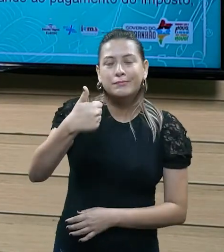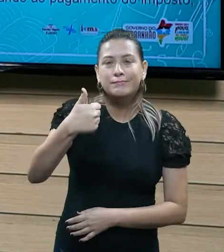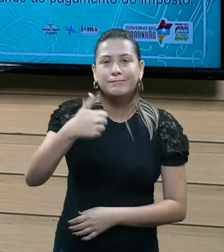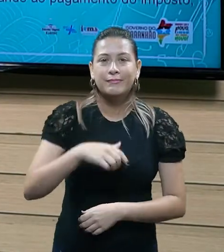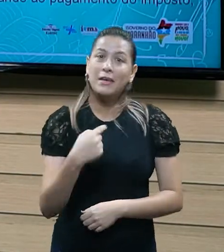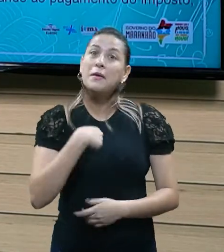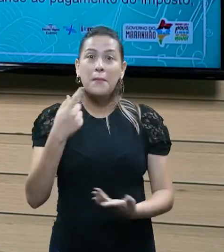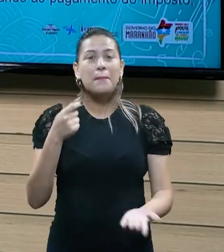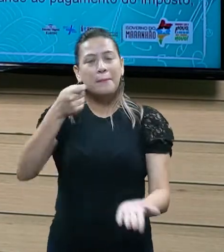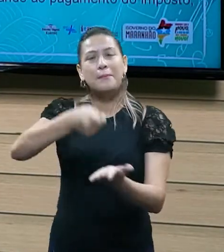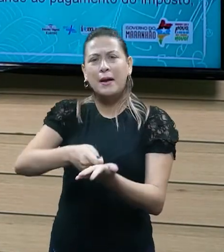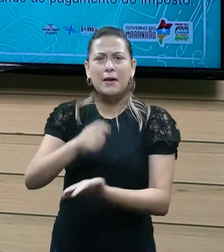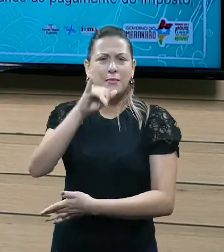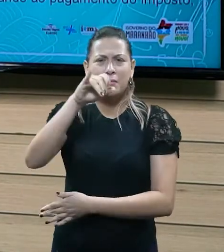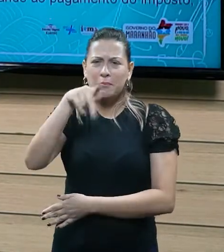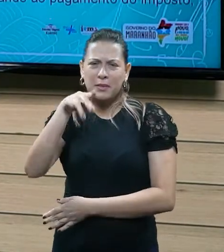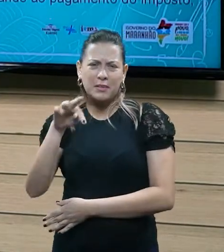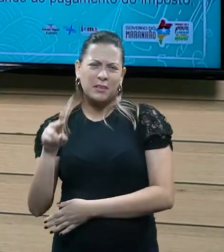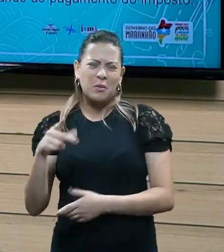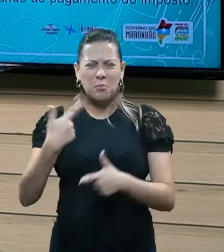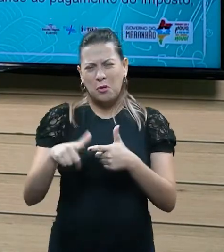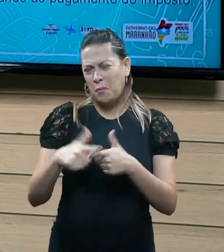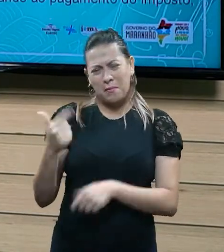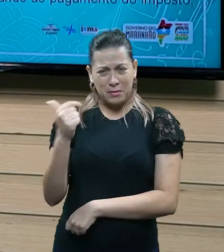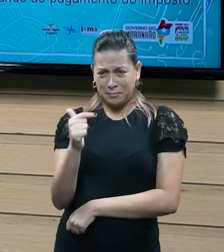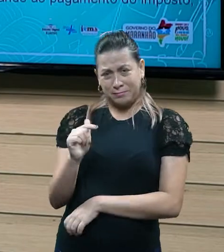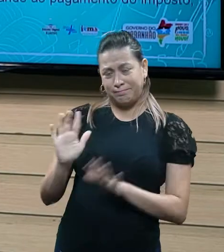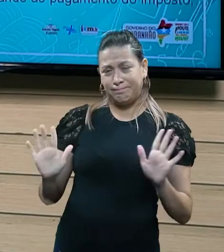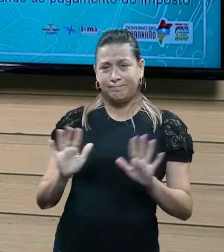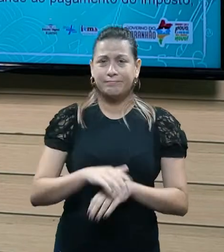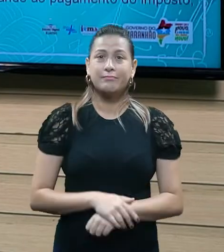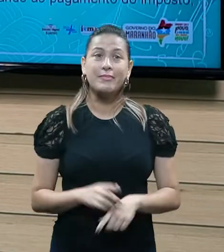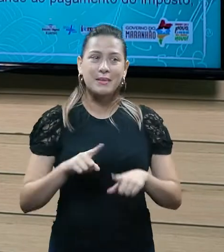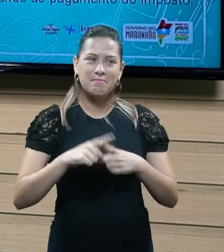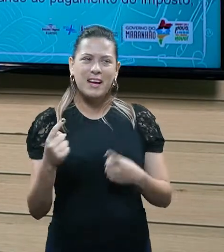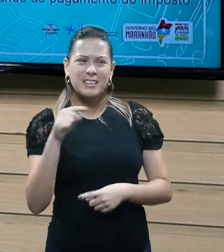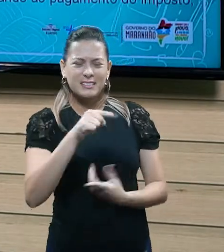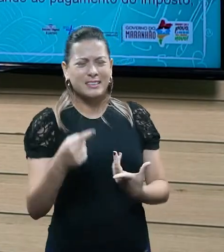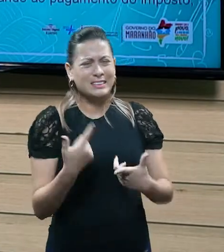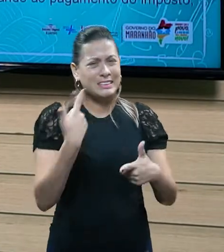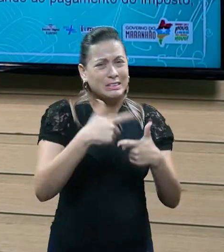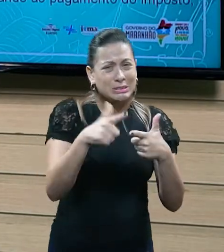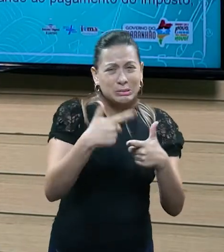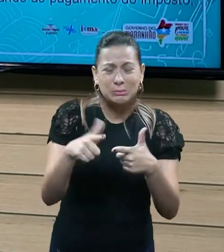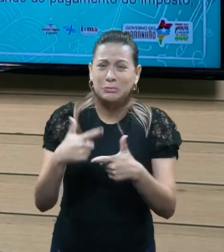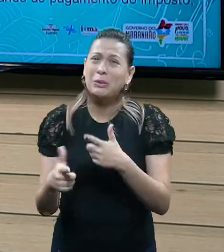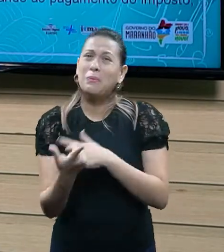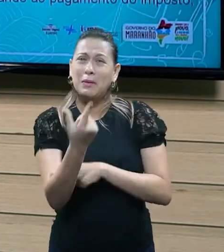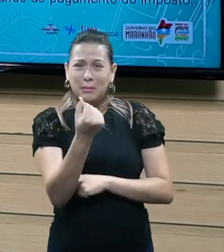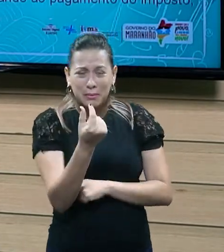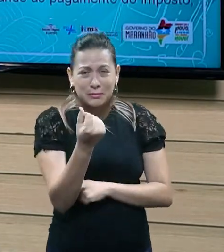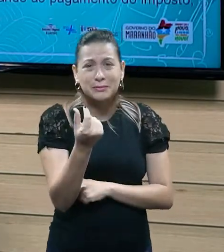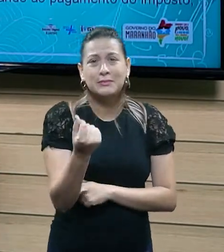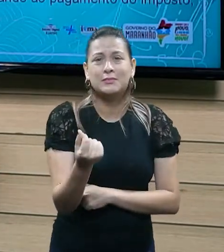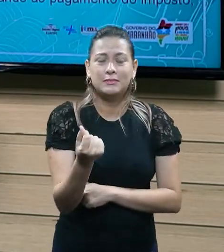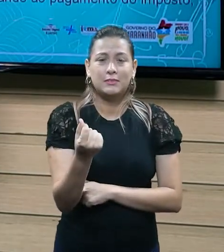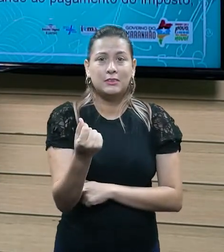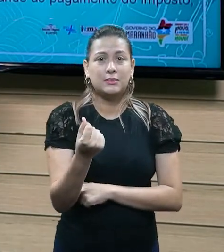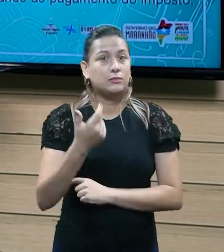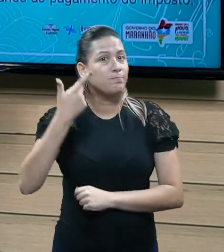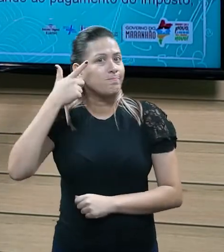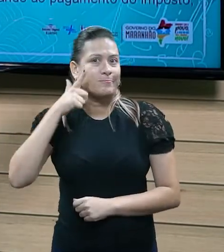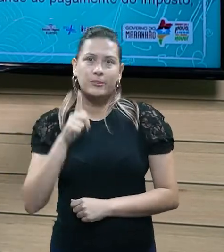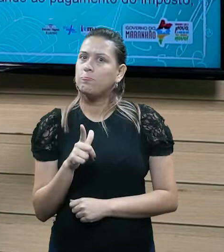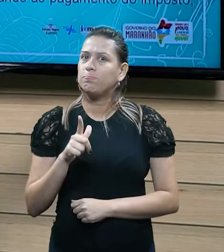pago o IPTU, não tem problema algum. Só que passou um tempo, esse inquilino, de fato, ele teve alguns problemas financeiros e não pôde, né, de fato, pagar